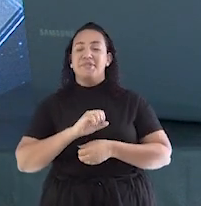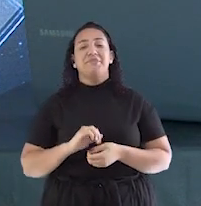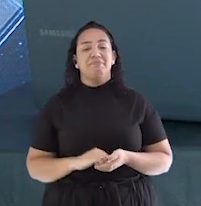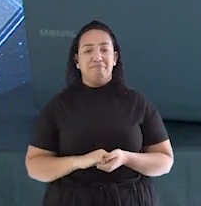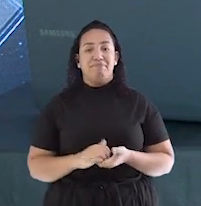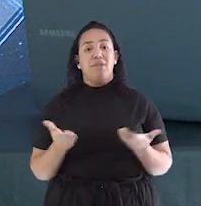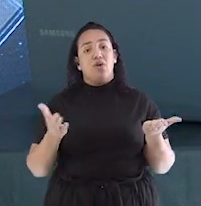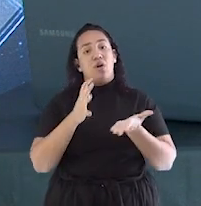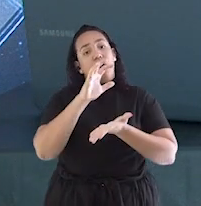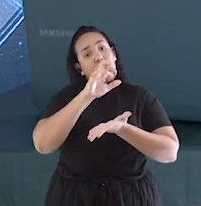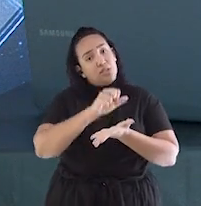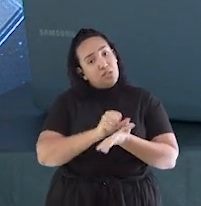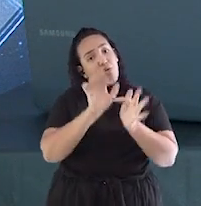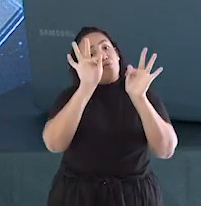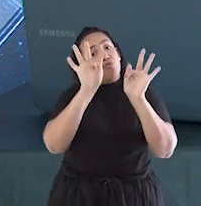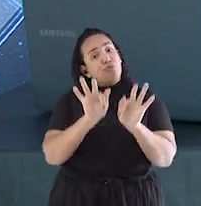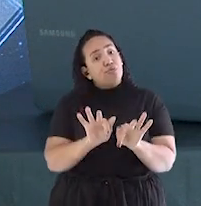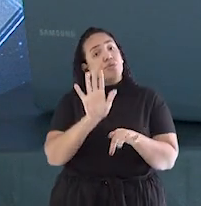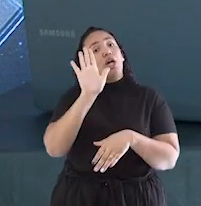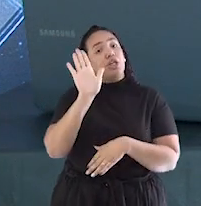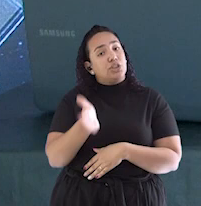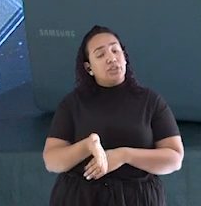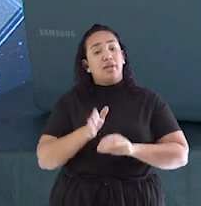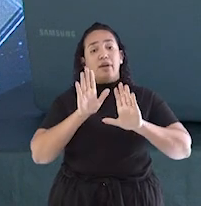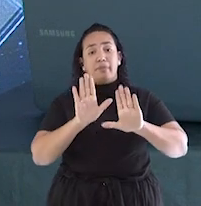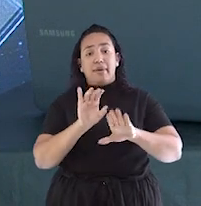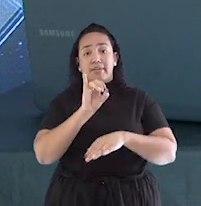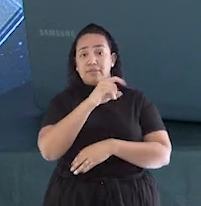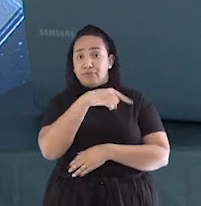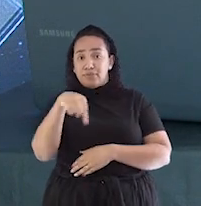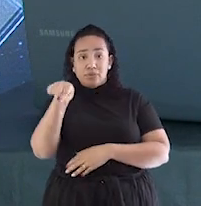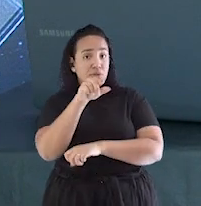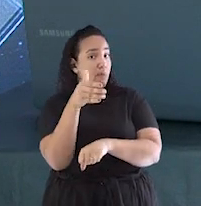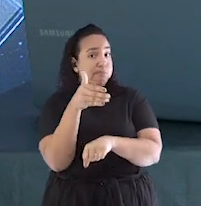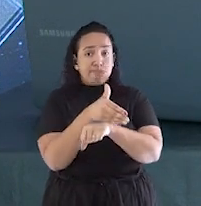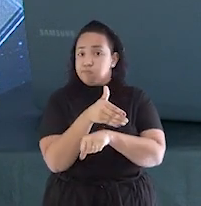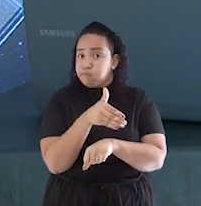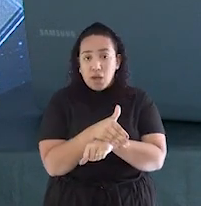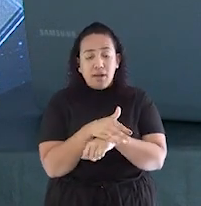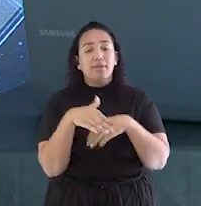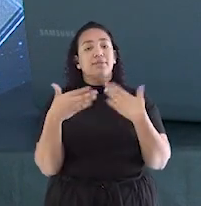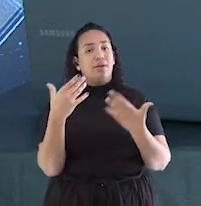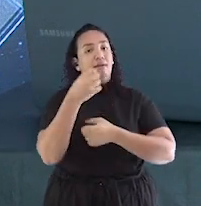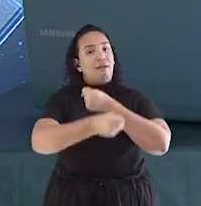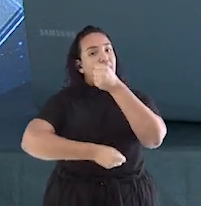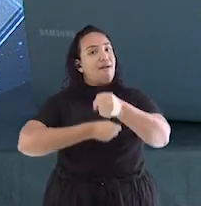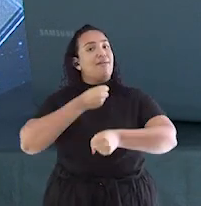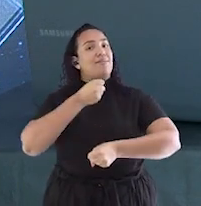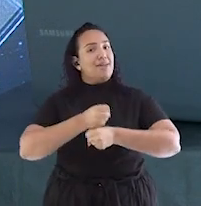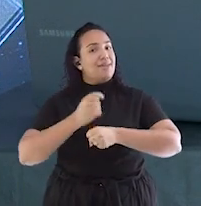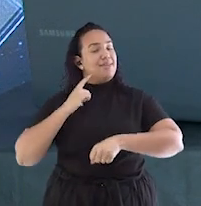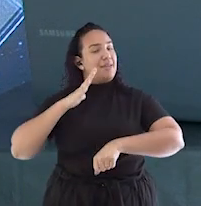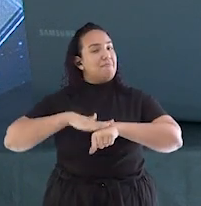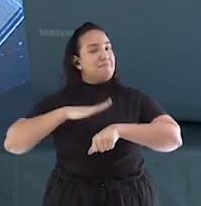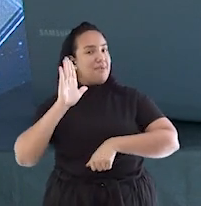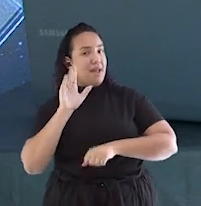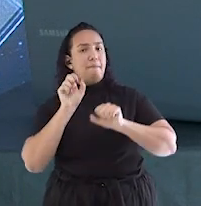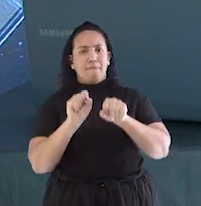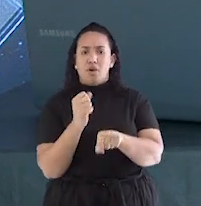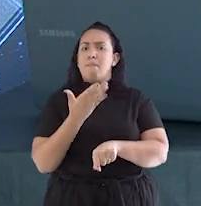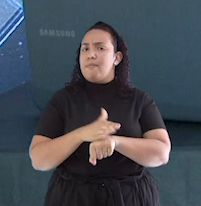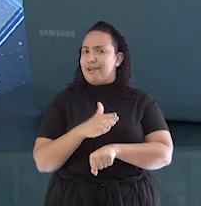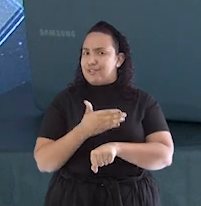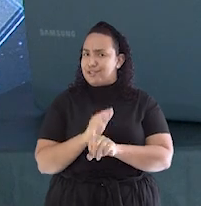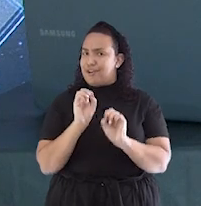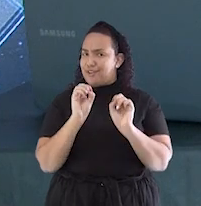já se encerraram Mas se você, por algum motivo, ficou de fora Ano que vem tem muito mais Já pode ir ensaiando,